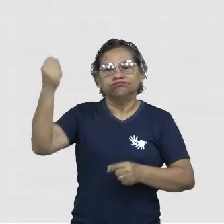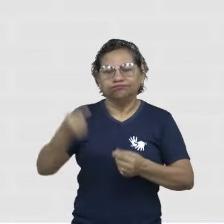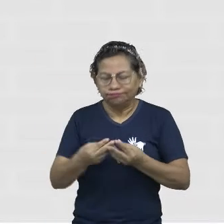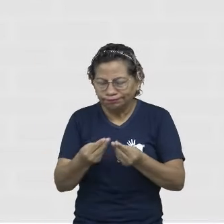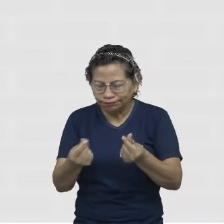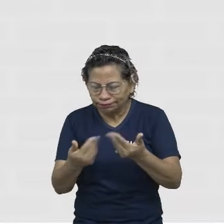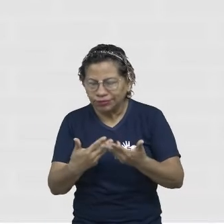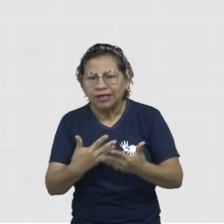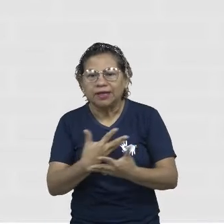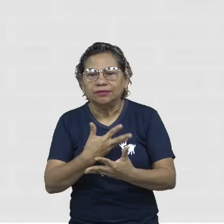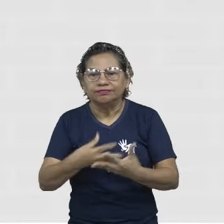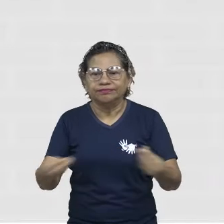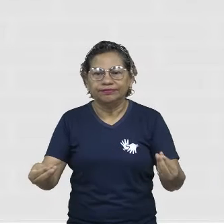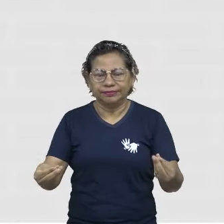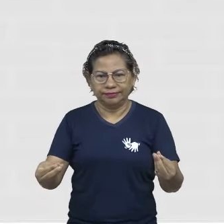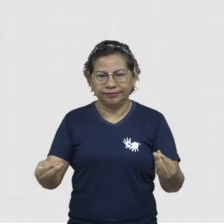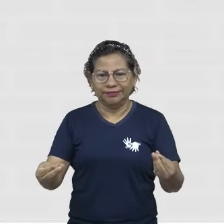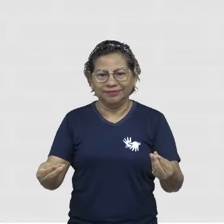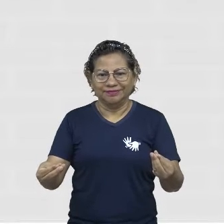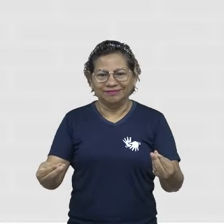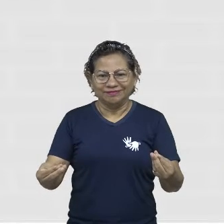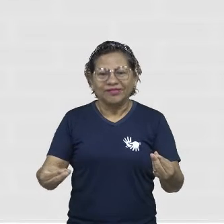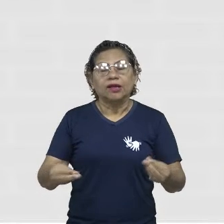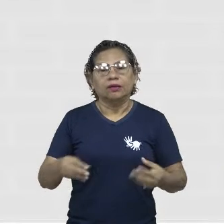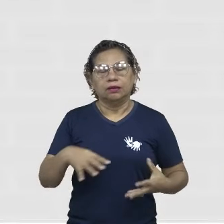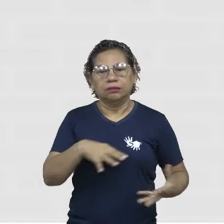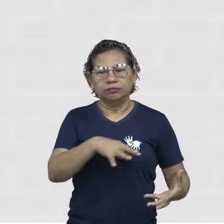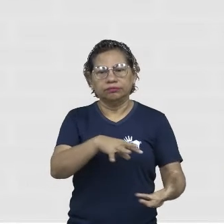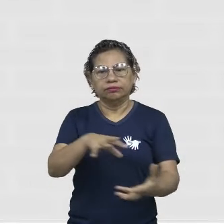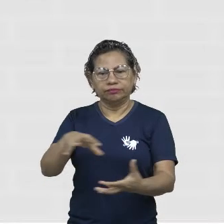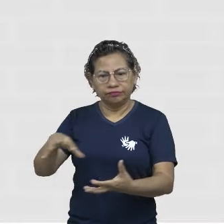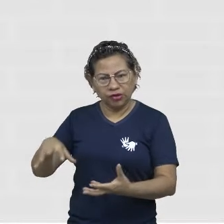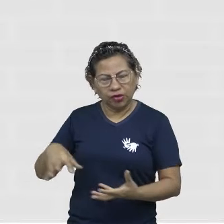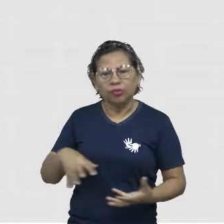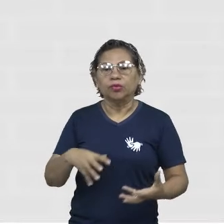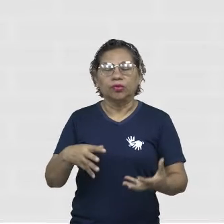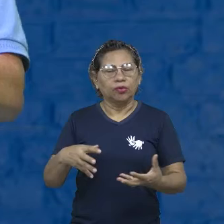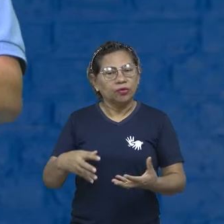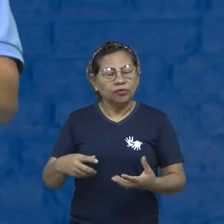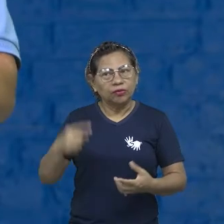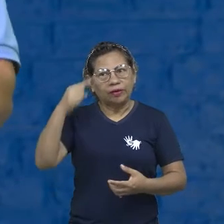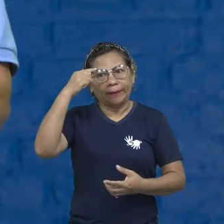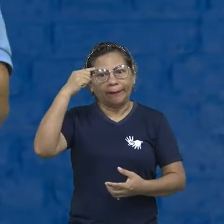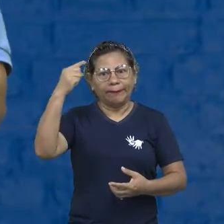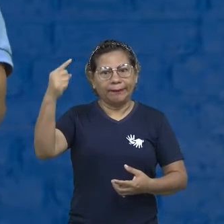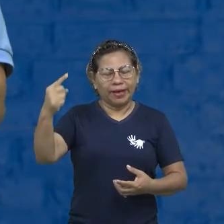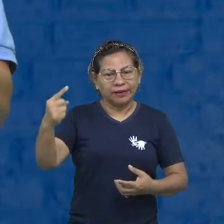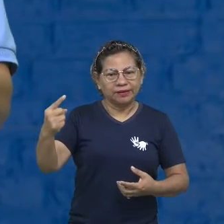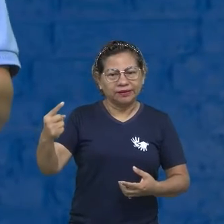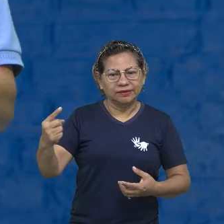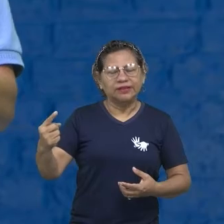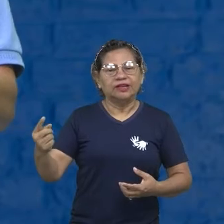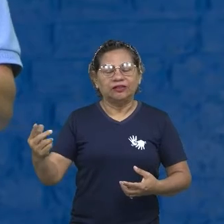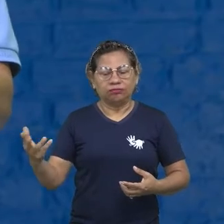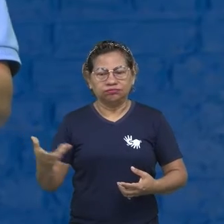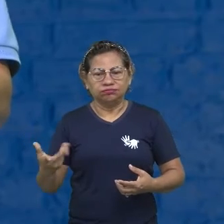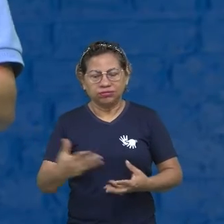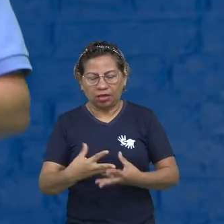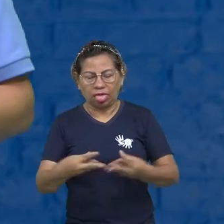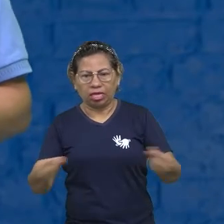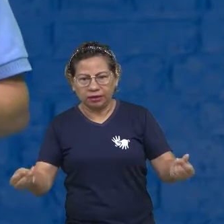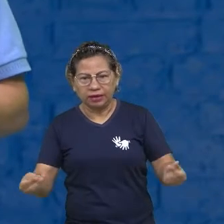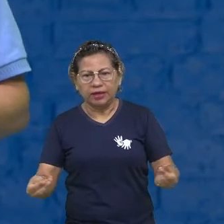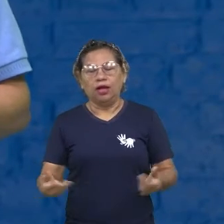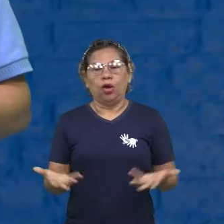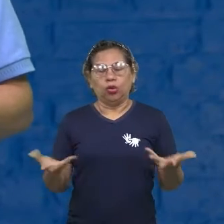tão rápida, está tão acelerada, que um celular que você compra, hoje você vai na loja, tira o seu celular, compra o seu celular,